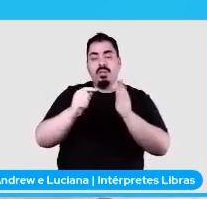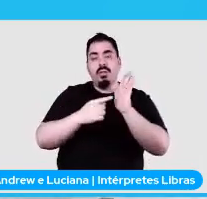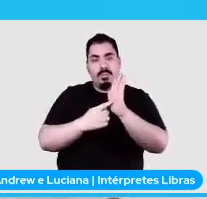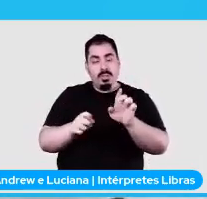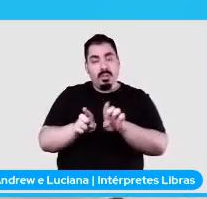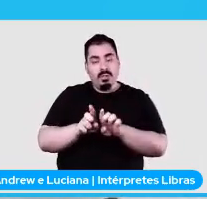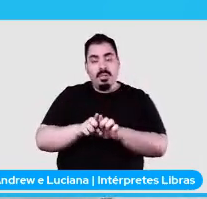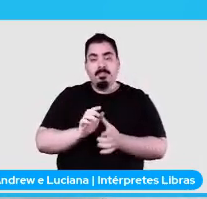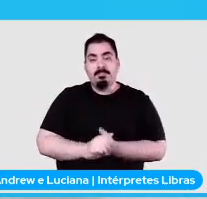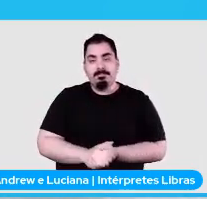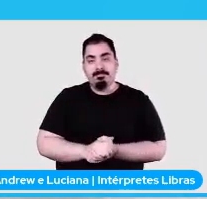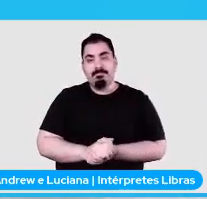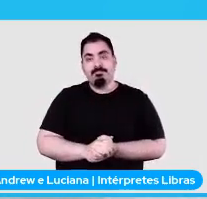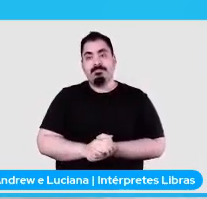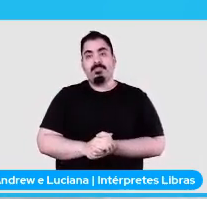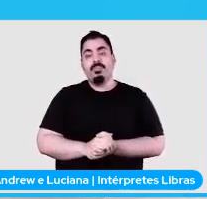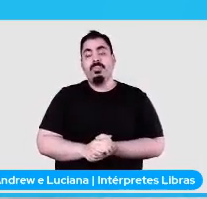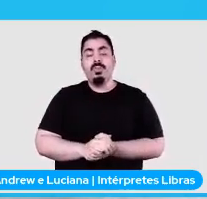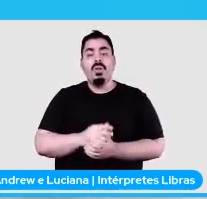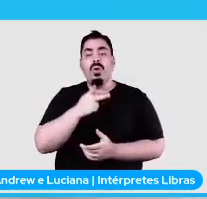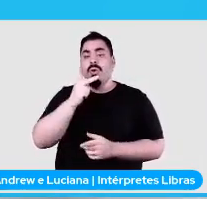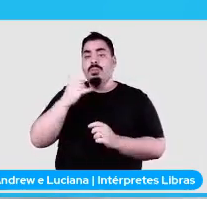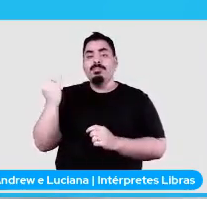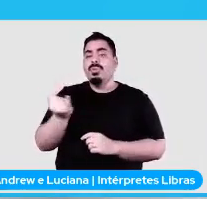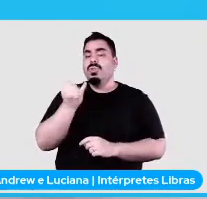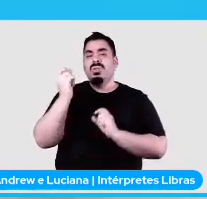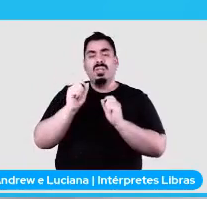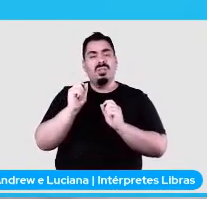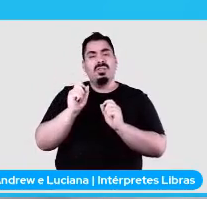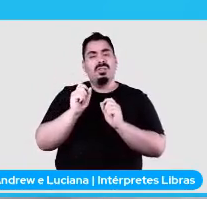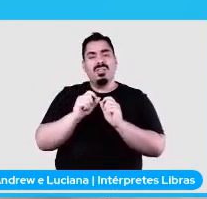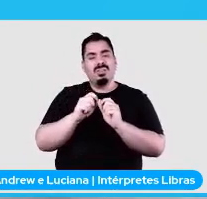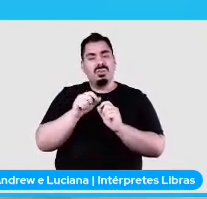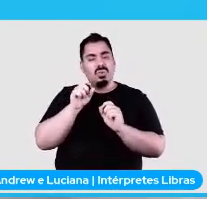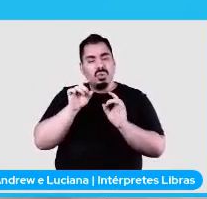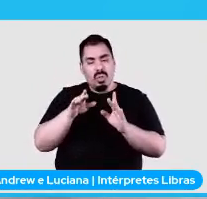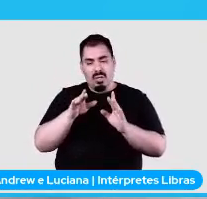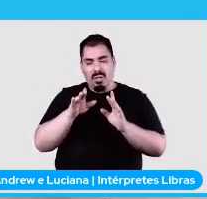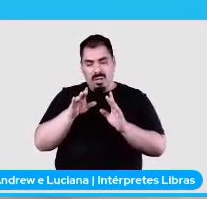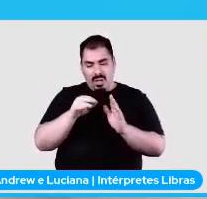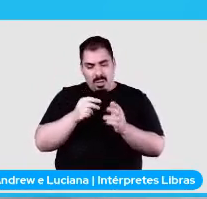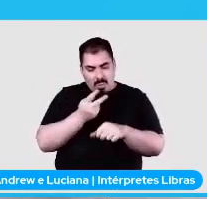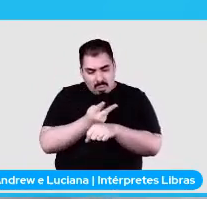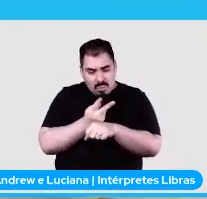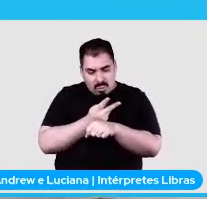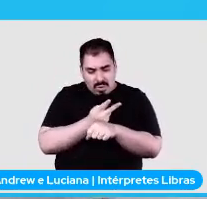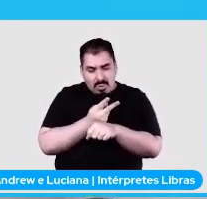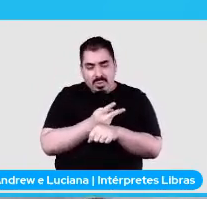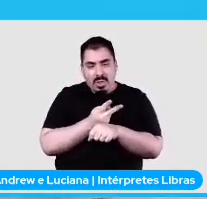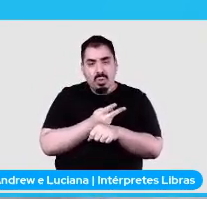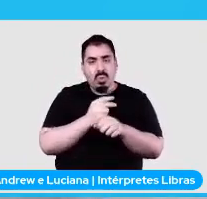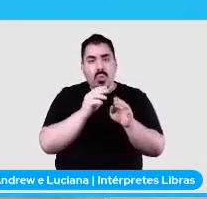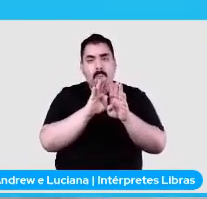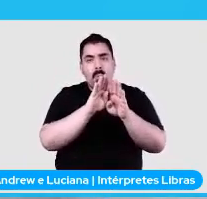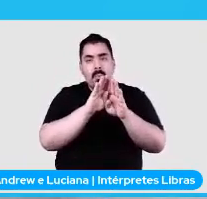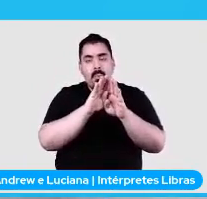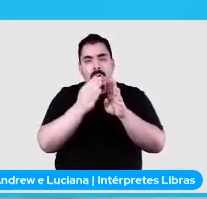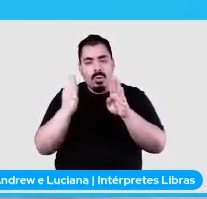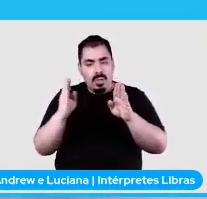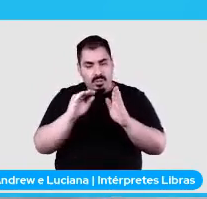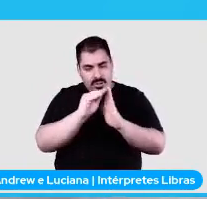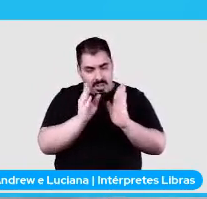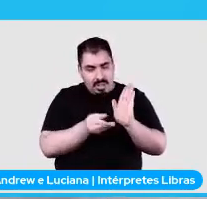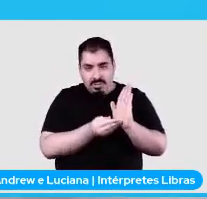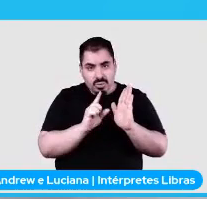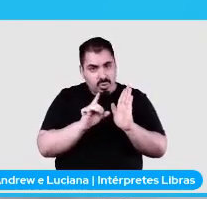se limitem a buscar isso só em base de dados prontos, né? Criem vocês os próprios dados de vocês, né? Vai